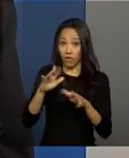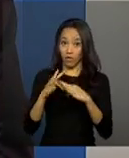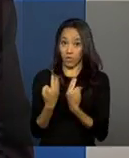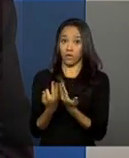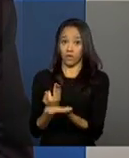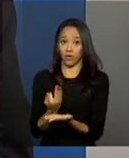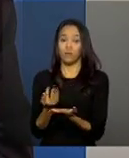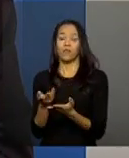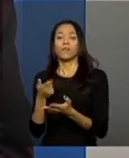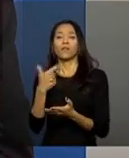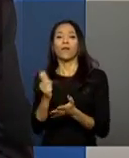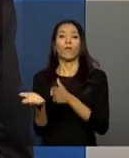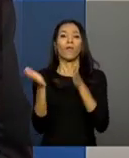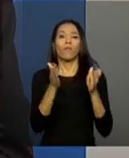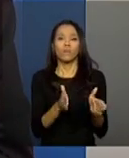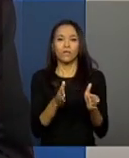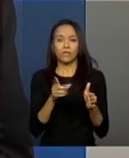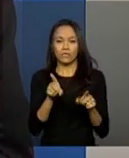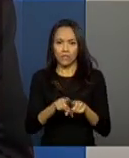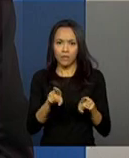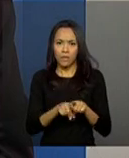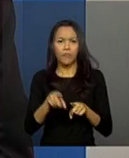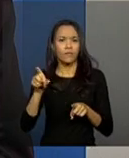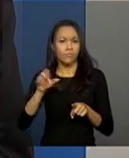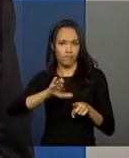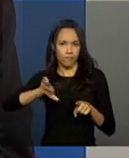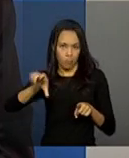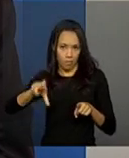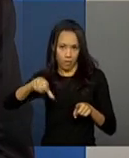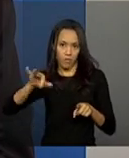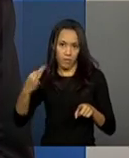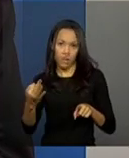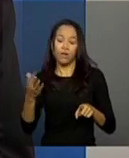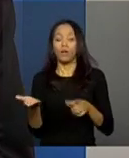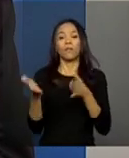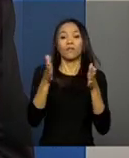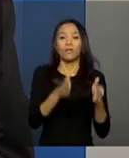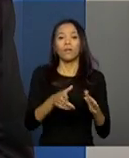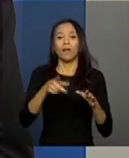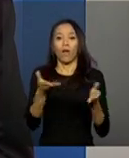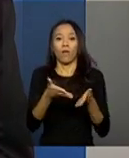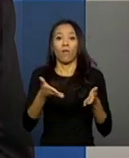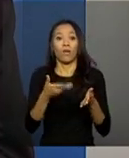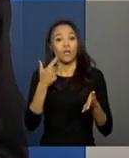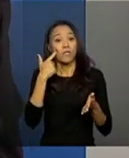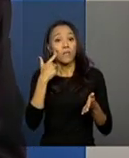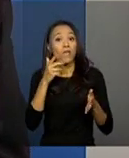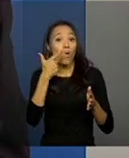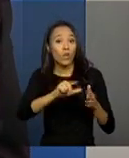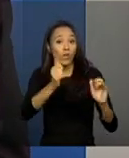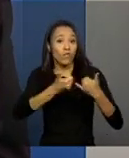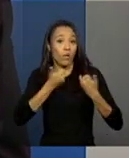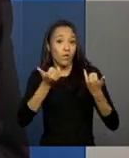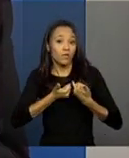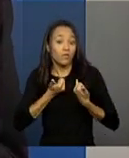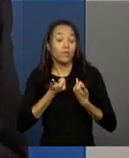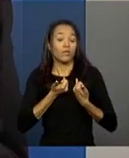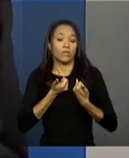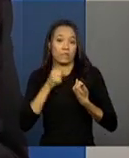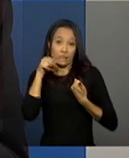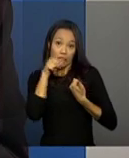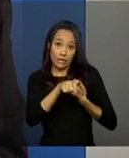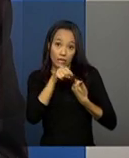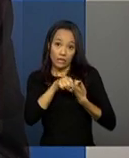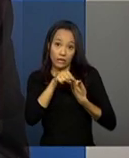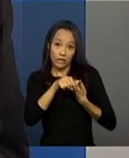Saindo um pouquinho do programa Bolsa Família, no serviço de convivência e fortalecimento de vínculos, no cadastro novo